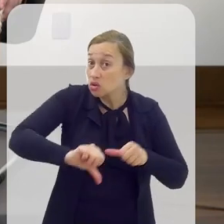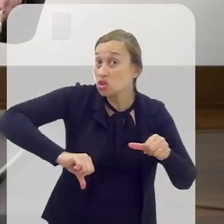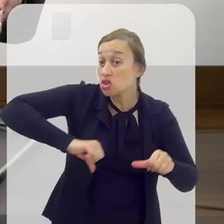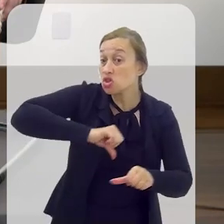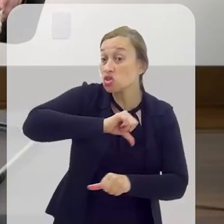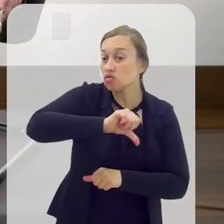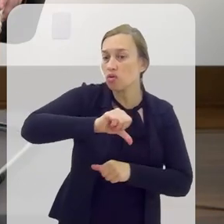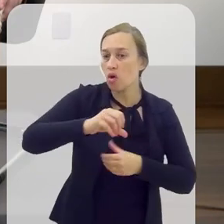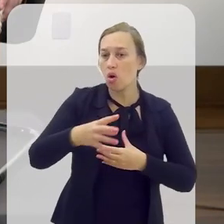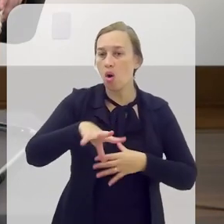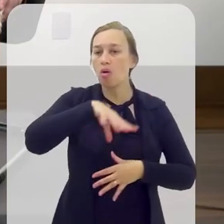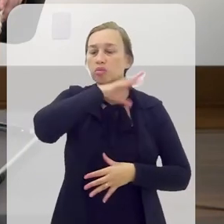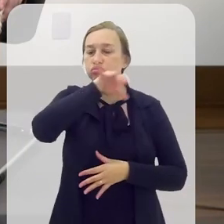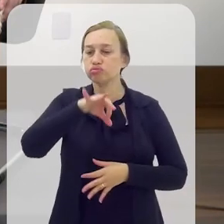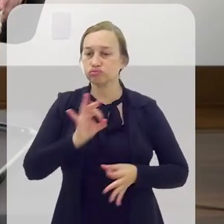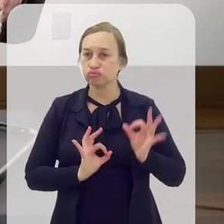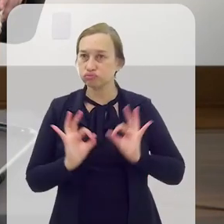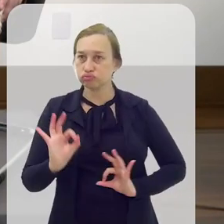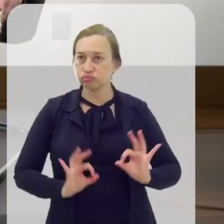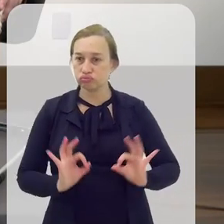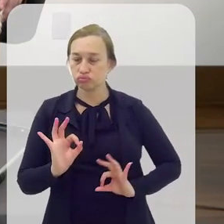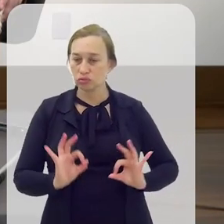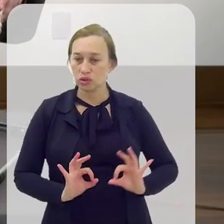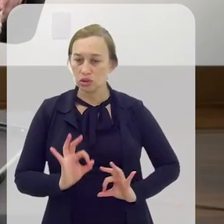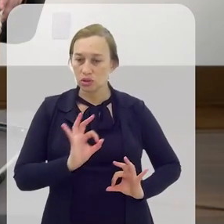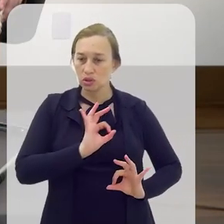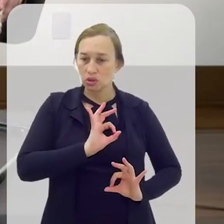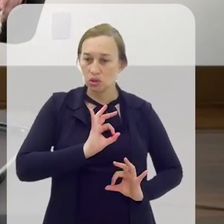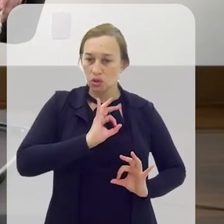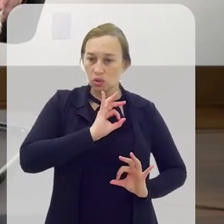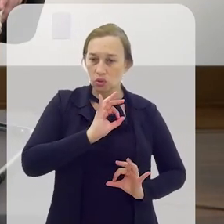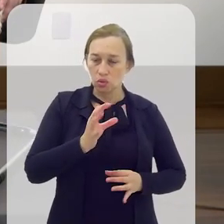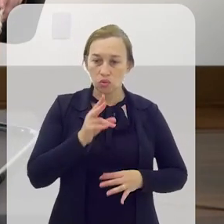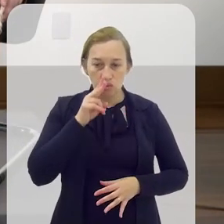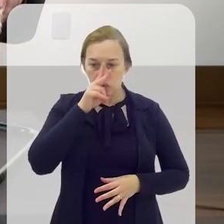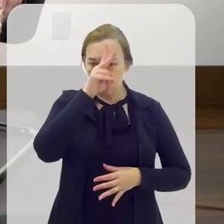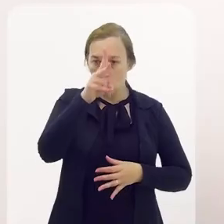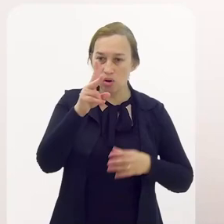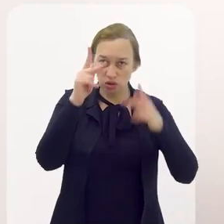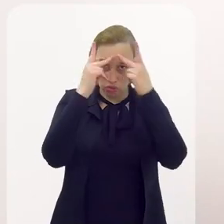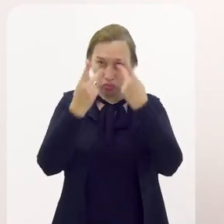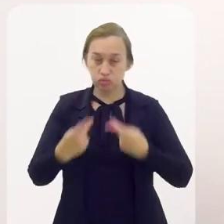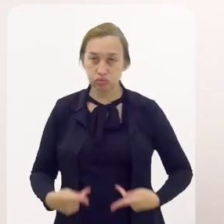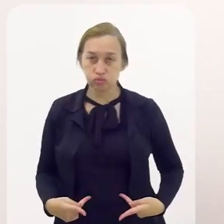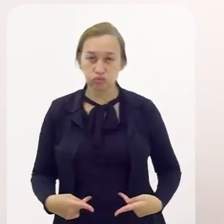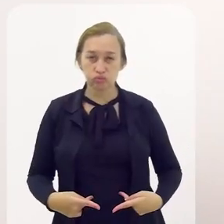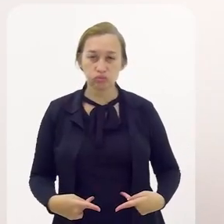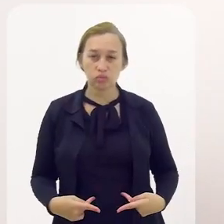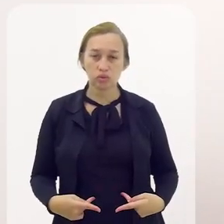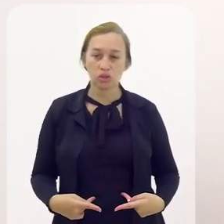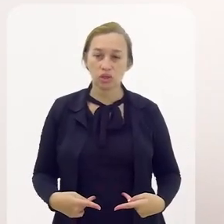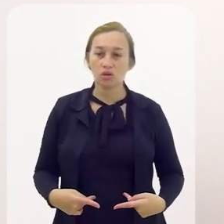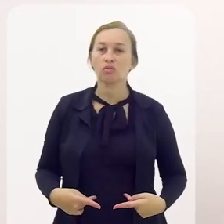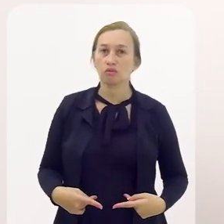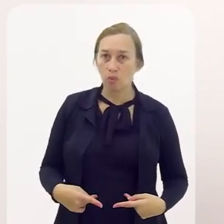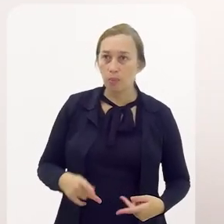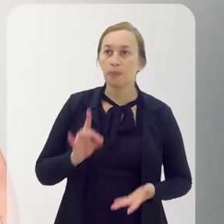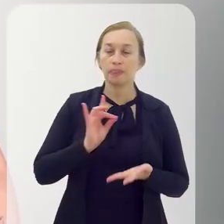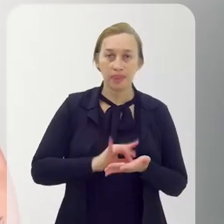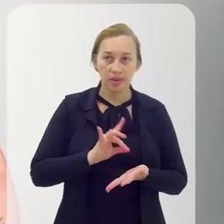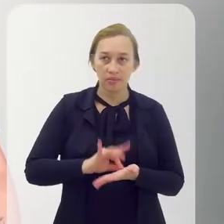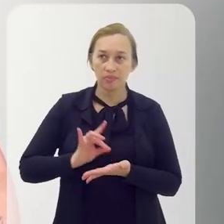transforma em uma onça, é porque você é um ser muito forte. Exatamente. É isso? É isso, de fato.